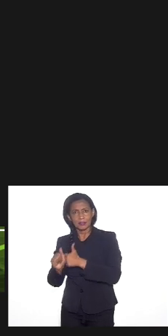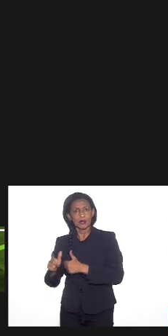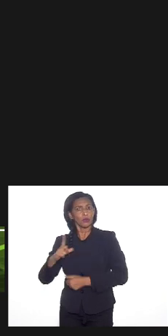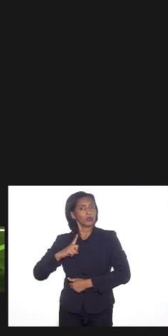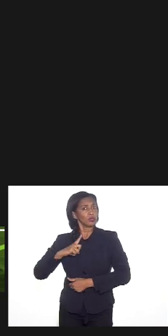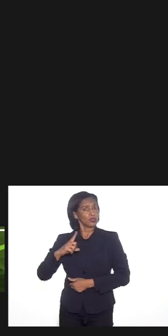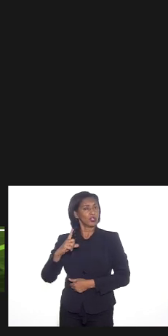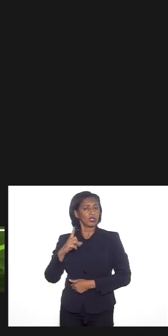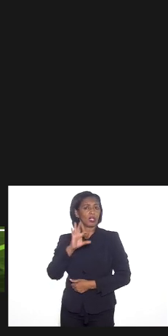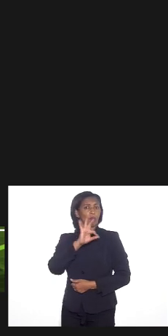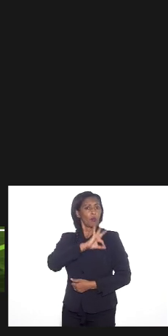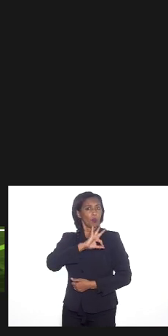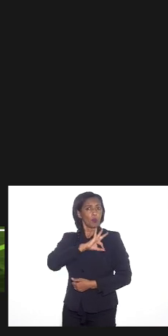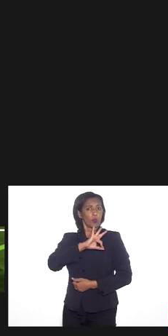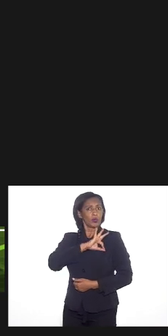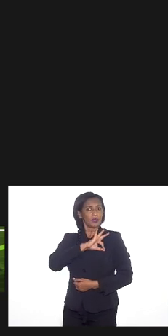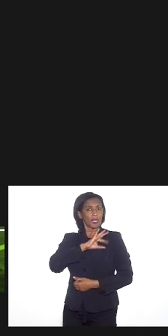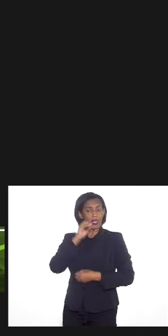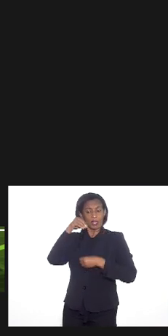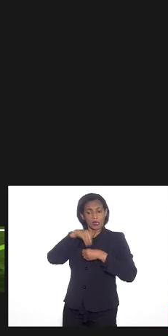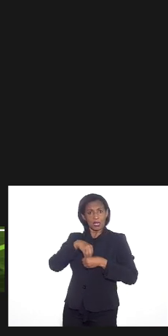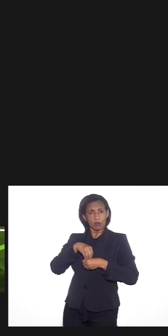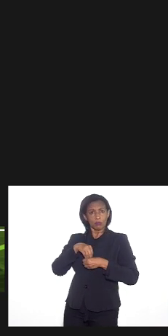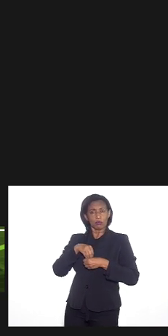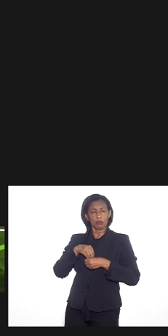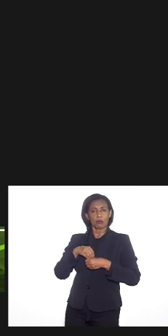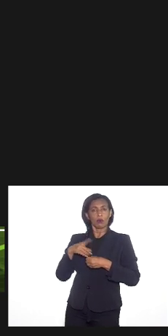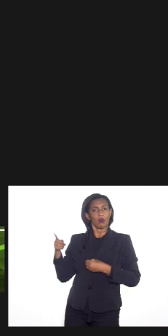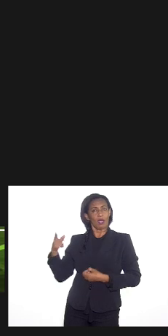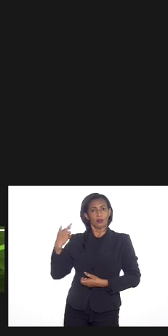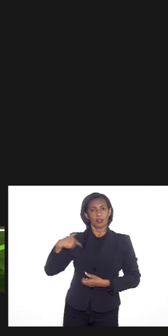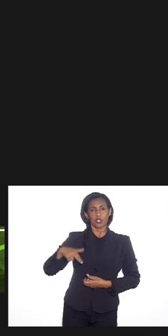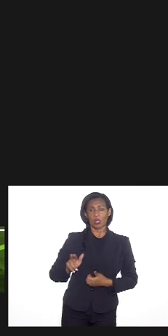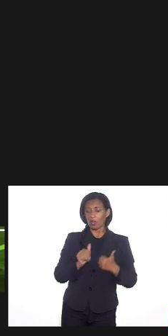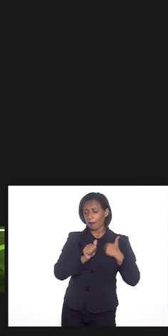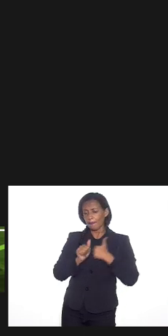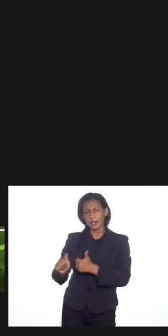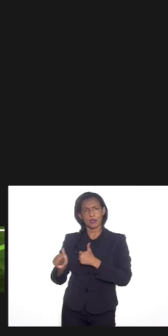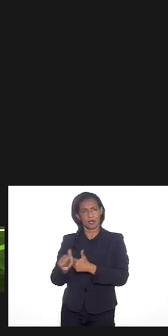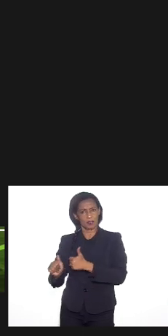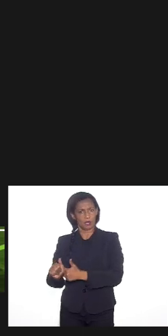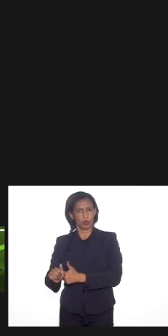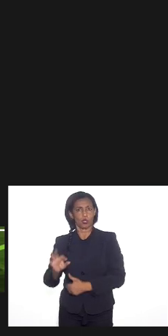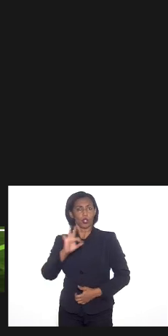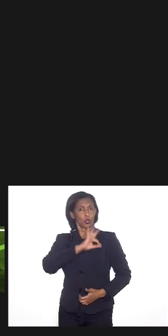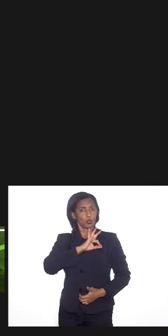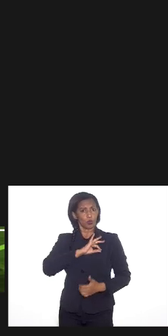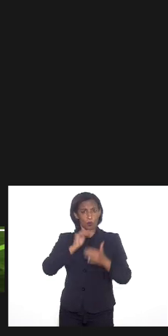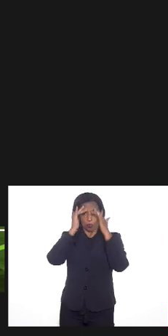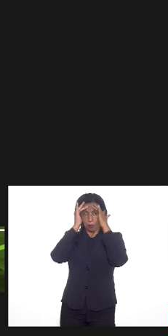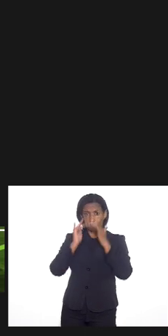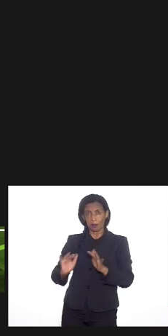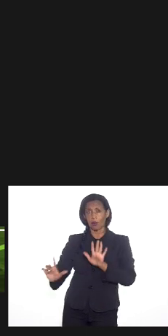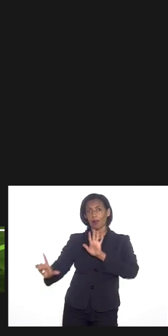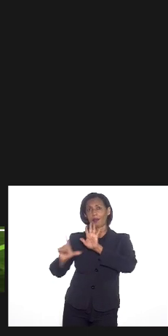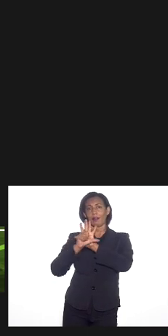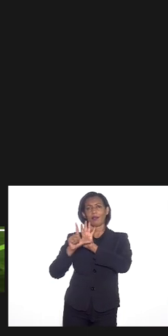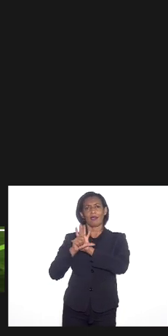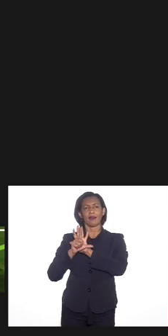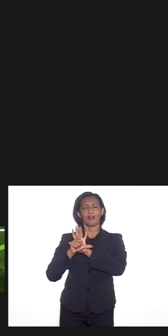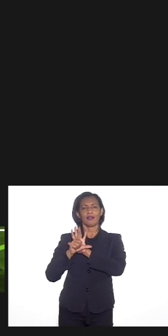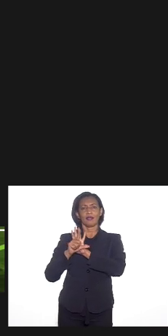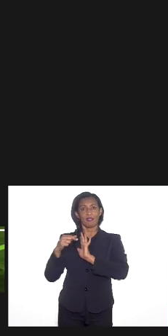policiais praticantes das religiões que eram perseguidas e os policiais eram obrigados a cumprirem a lei eu